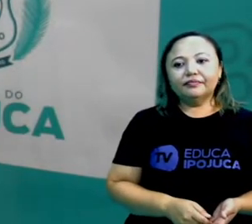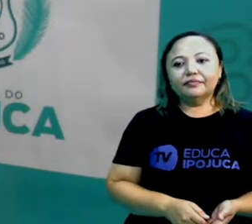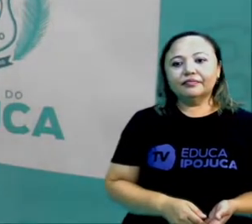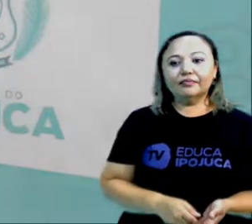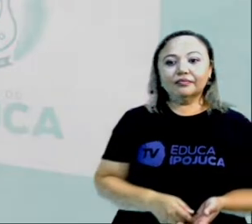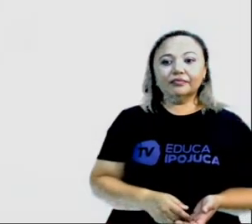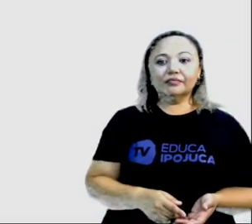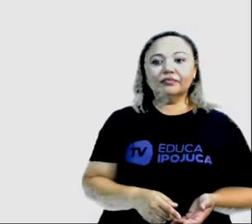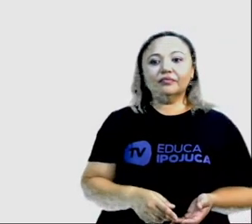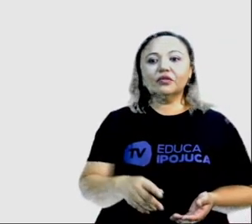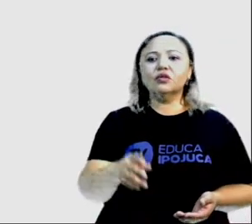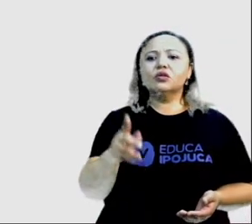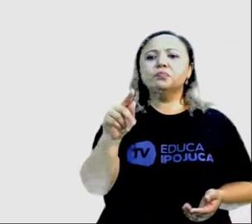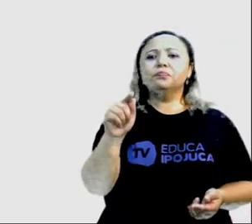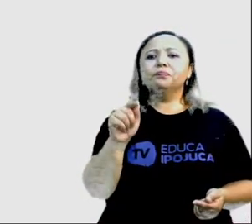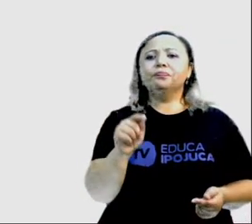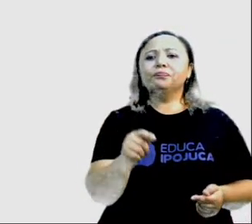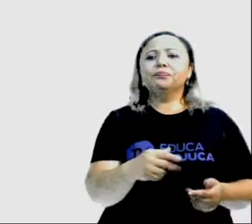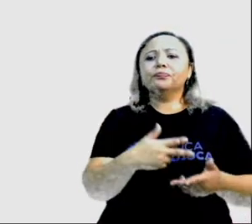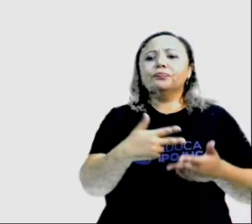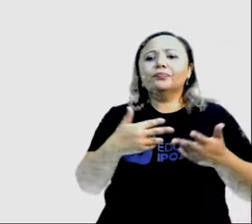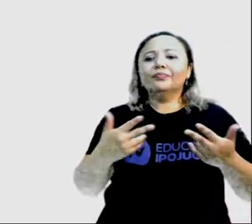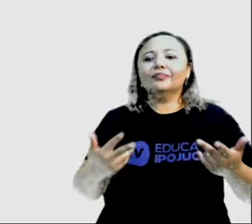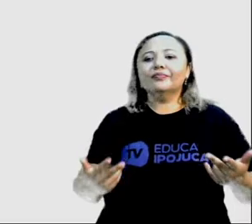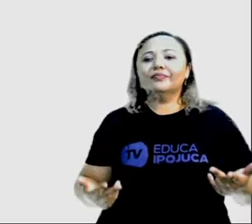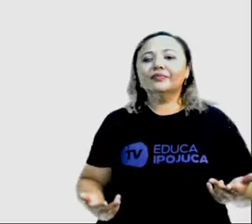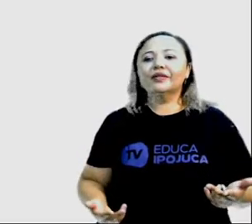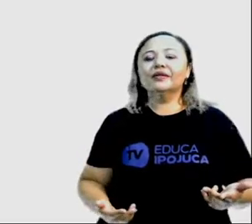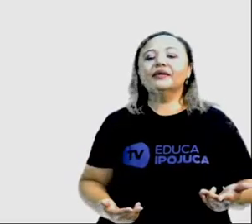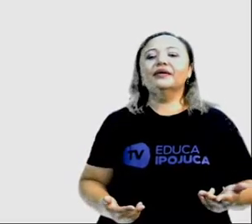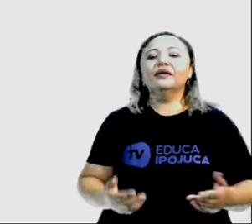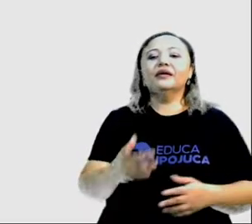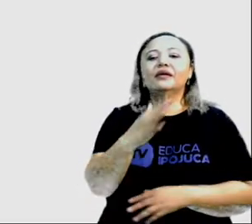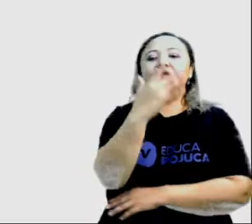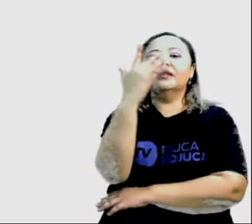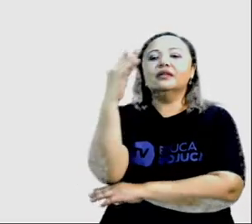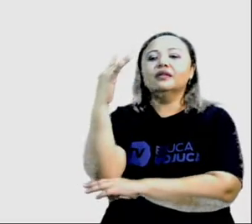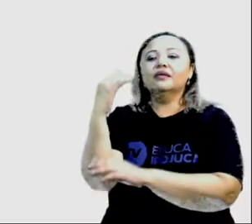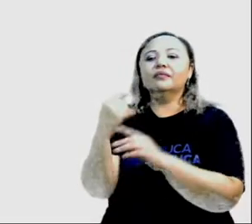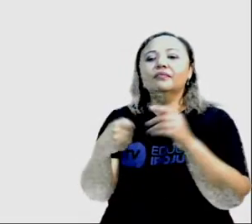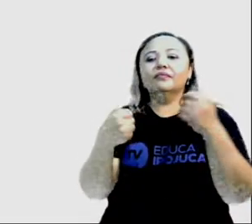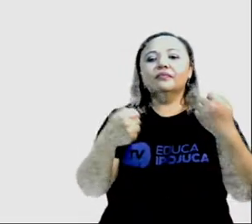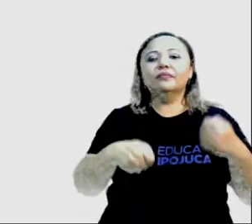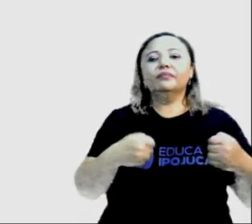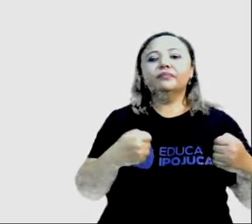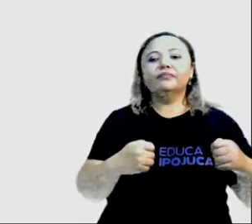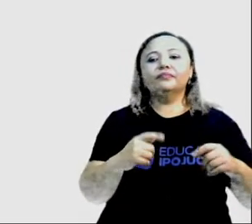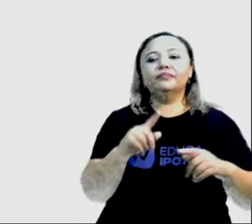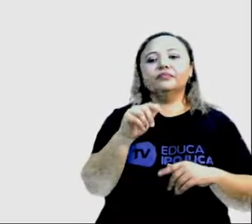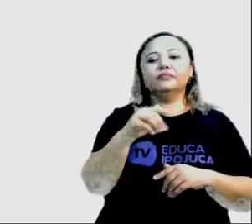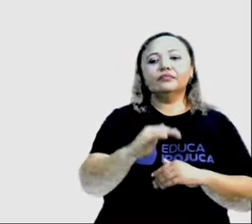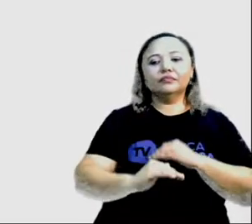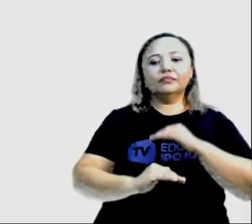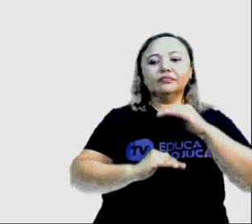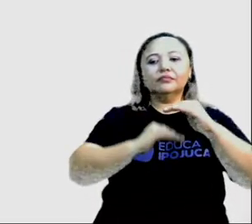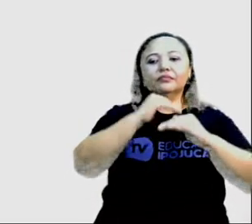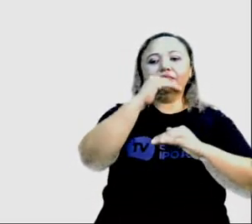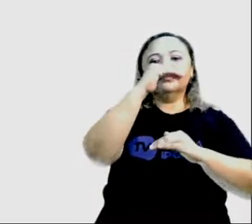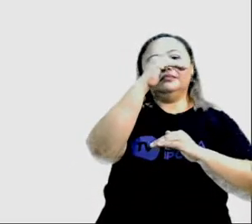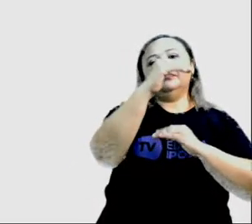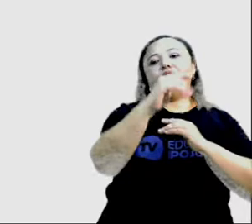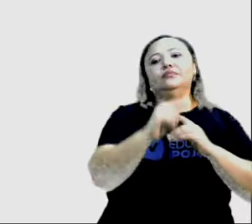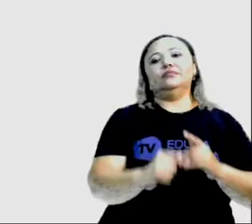Quais os elementos que as plantas precisam para se desenvolver?